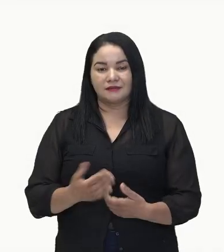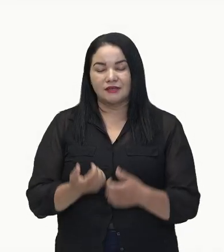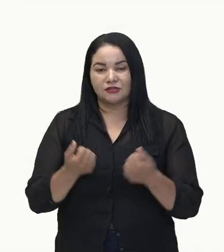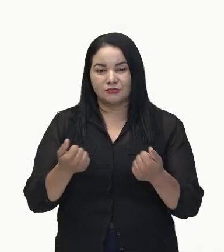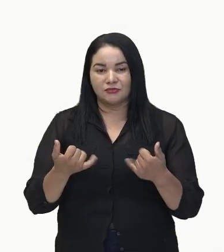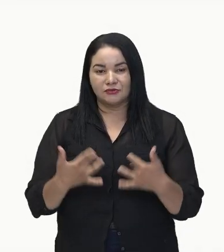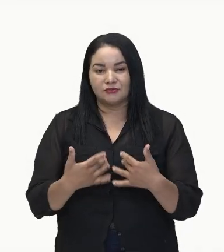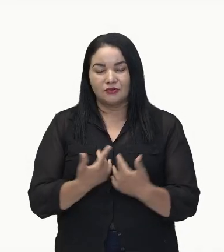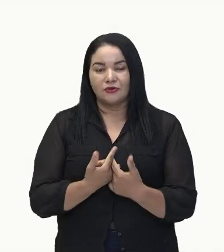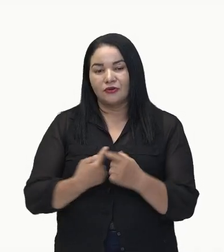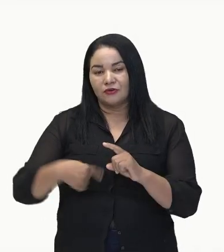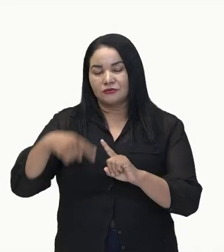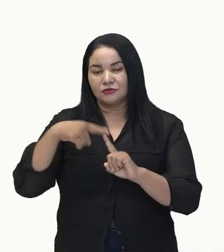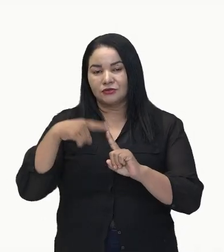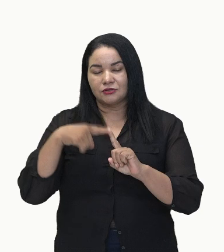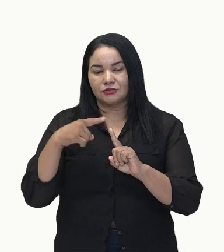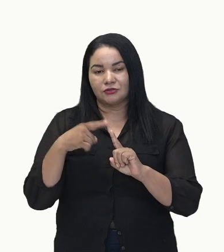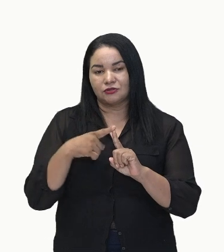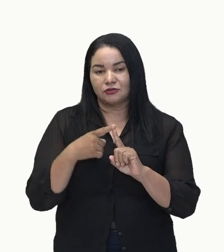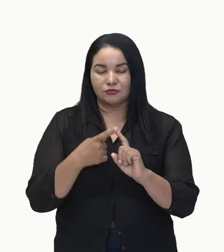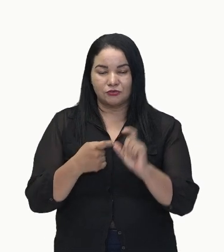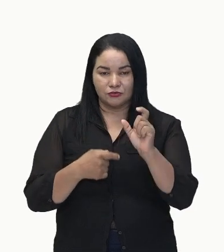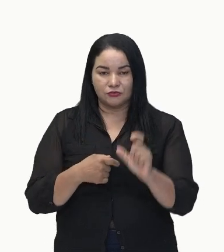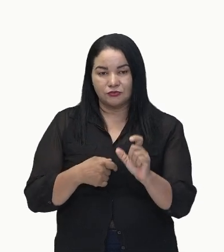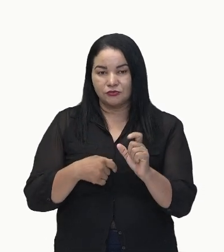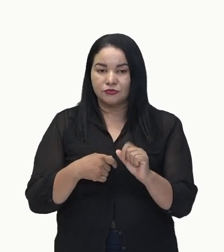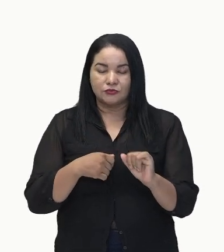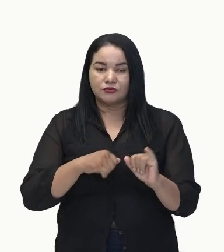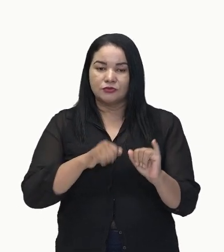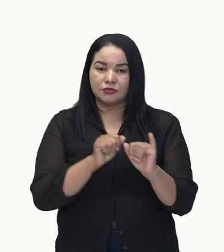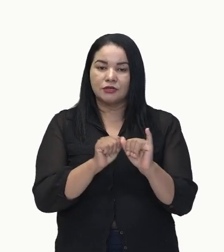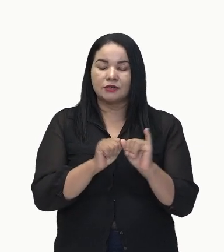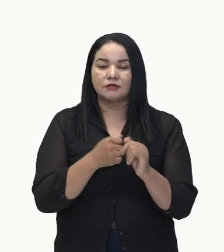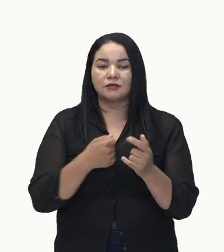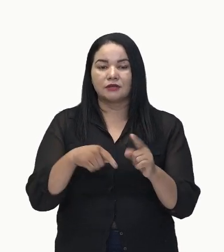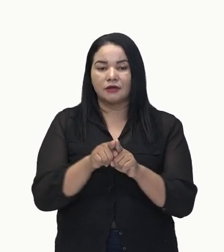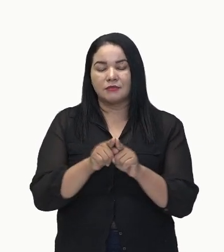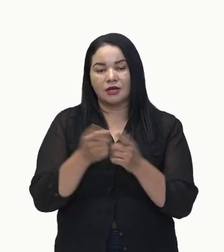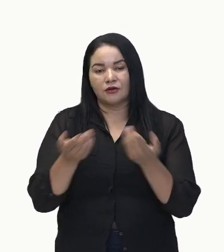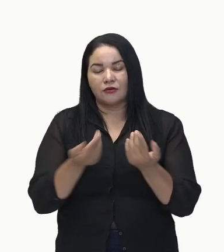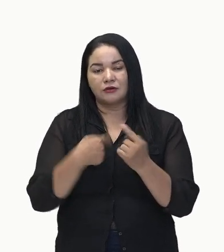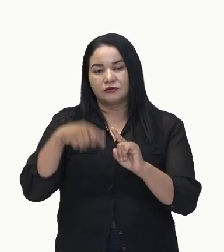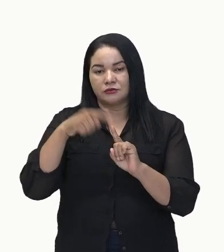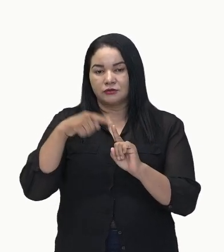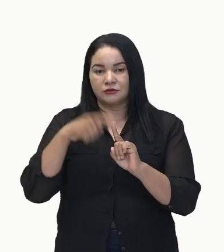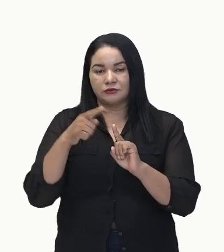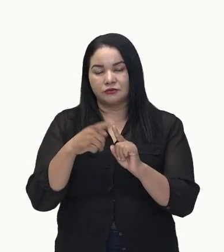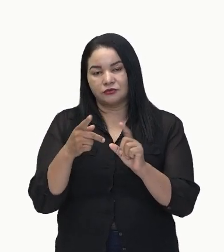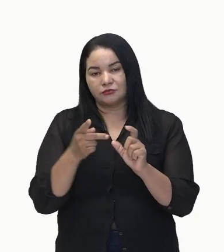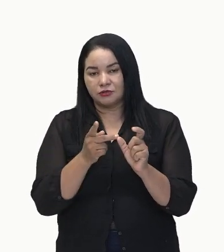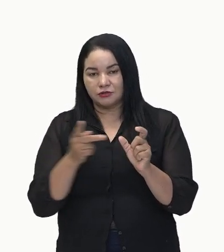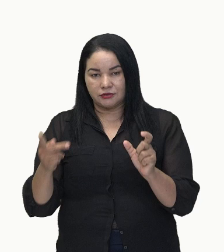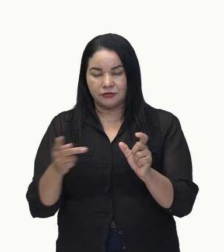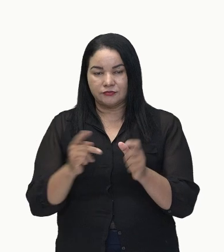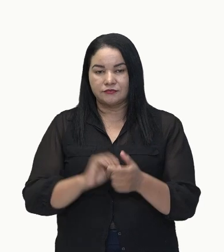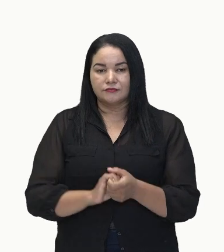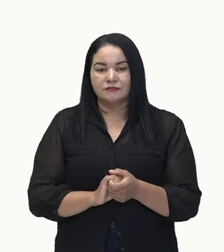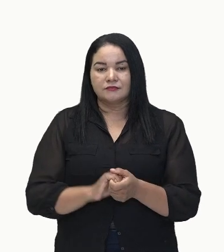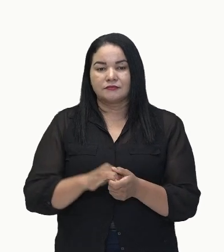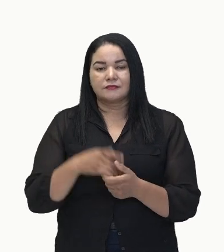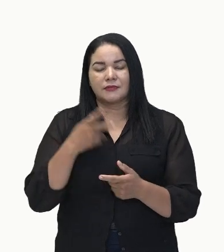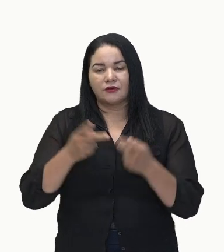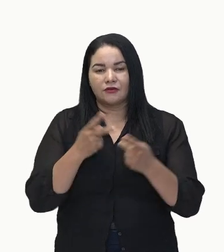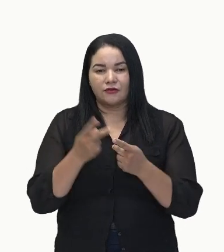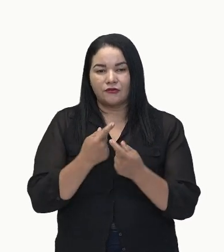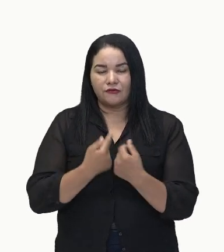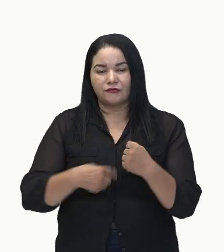tipos de predicado. Olha só. Tipos de predicado. Muito bem. Então, quando eu falar em verbos